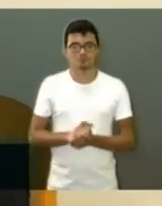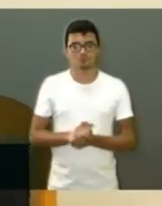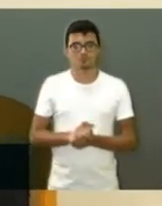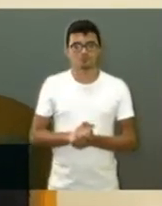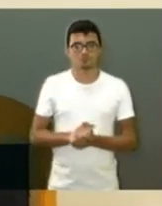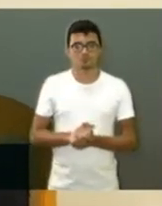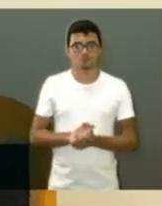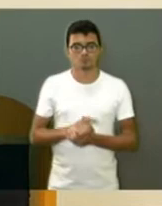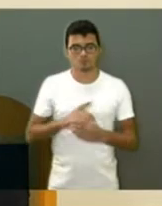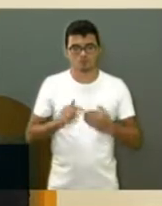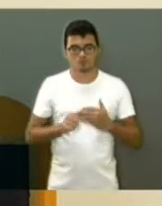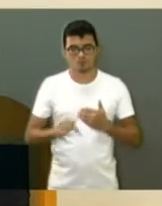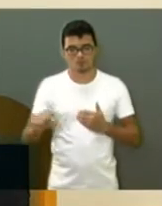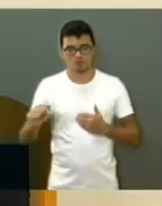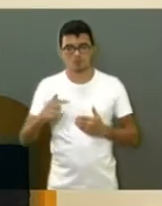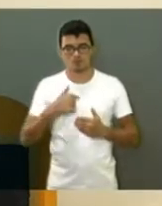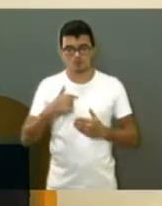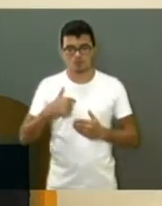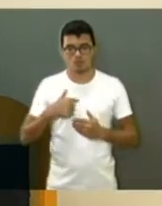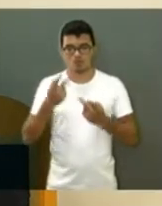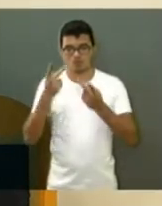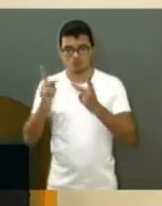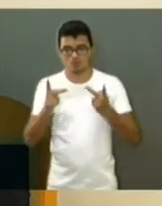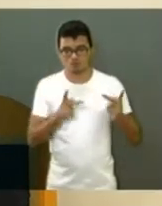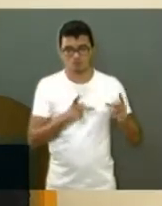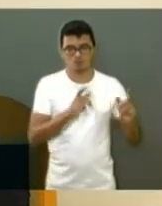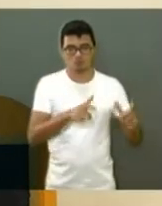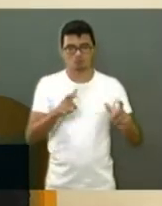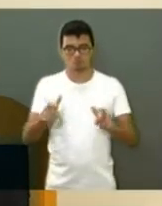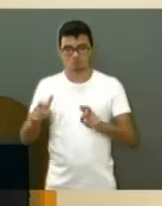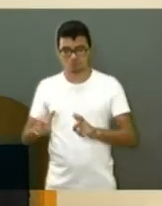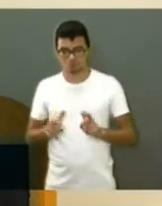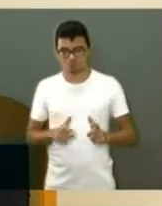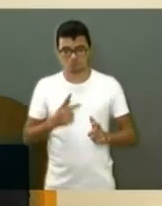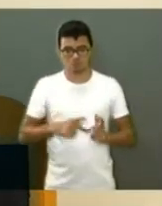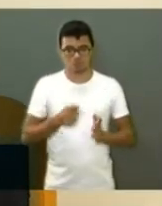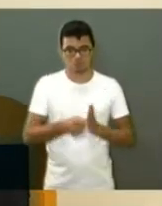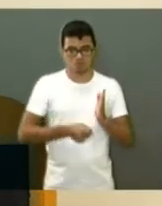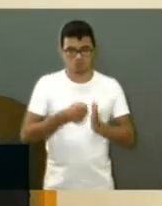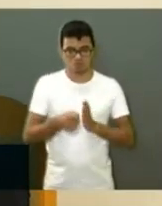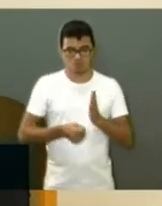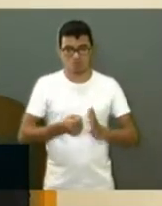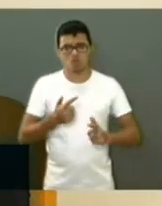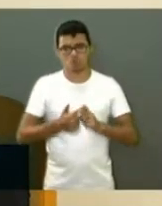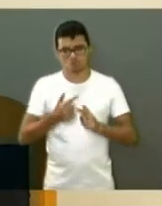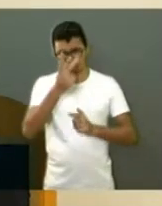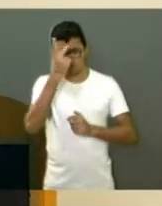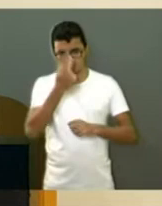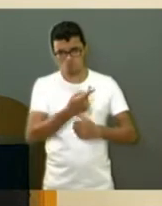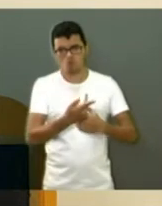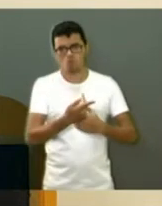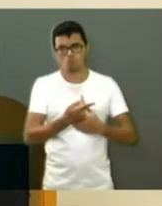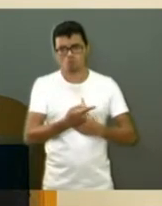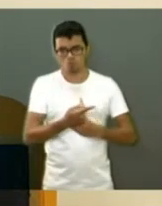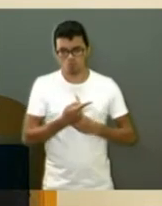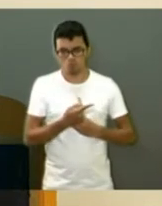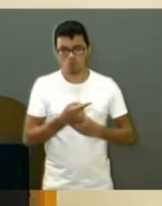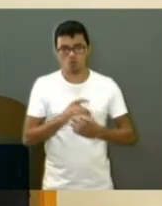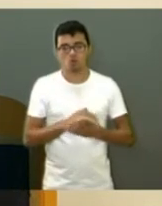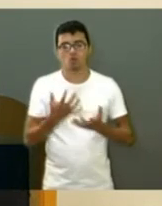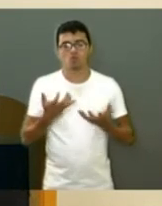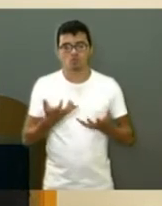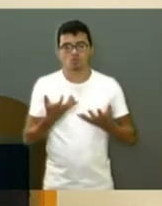Essa semana eu estive em vários locais de Araguara, pedido aí da população, e eu gostaria de trazer